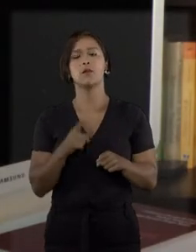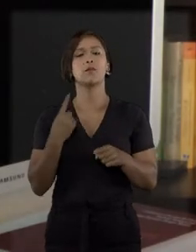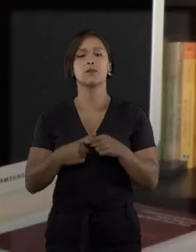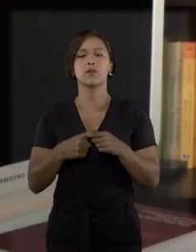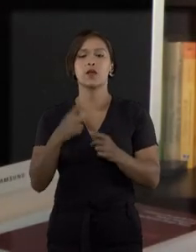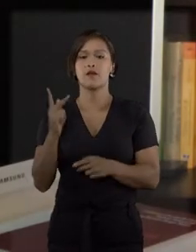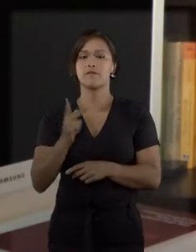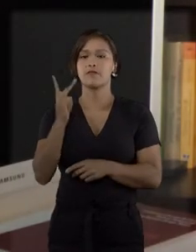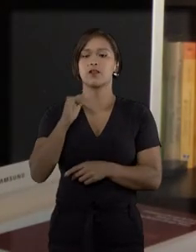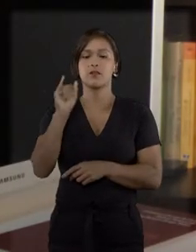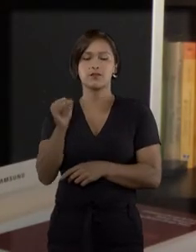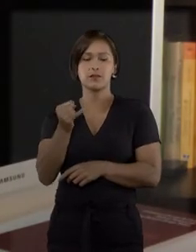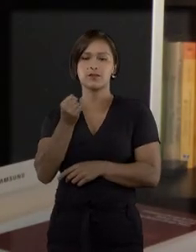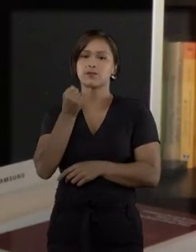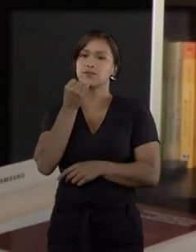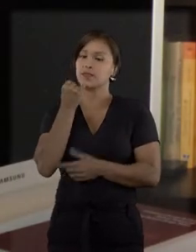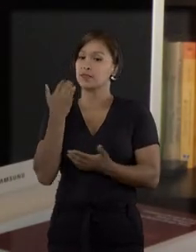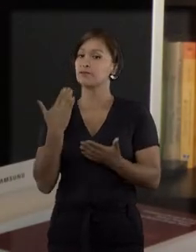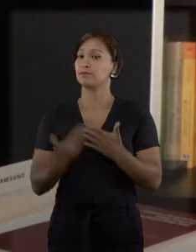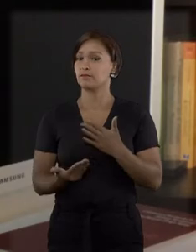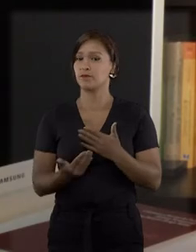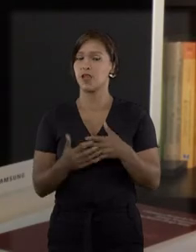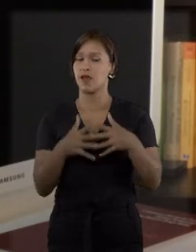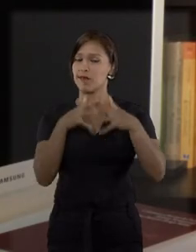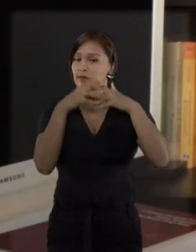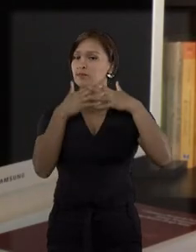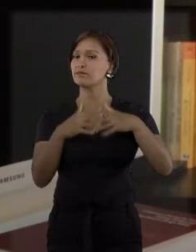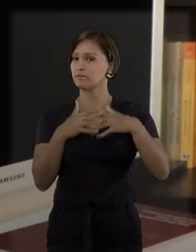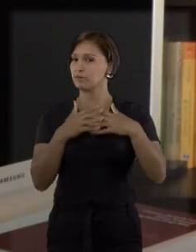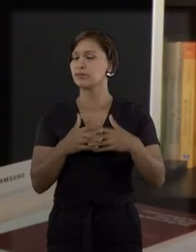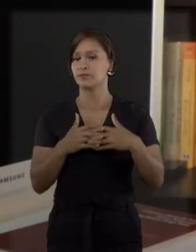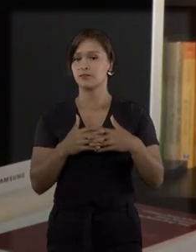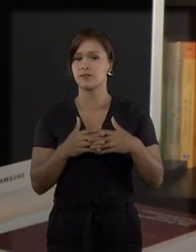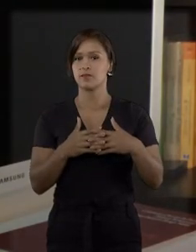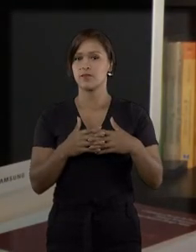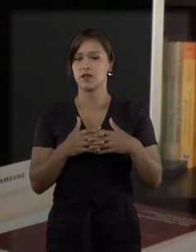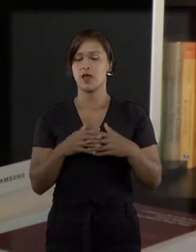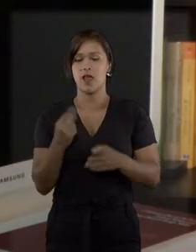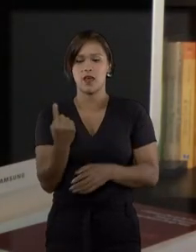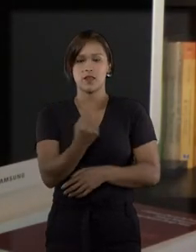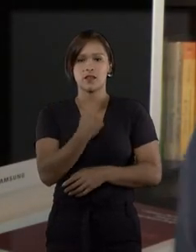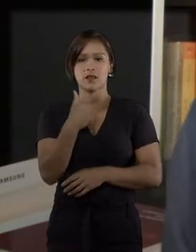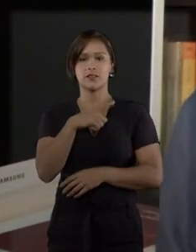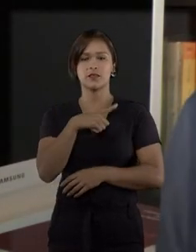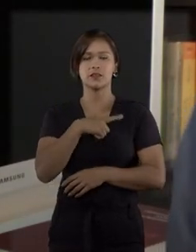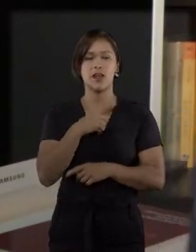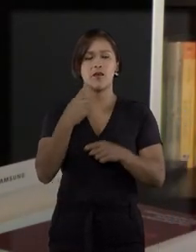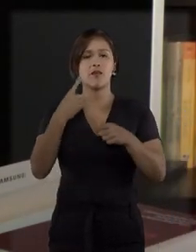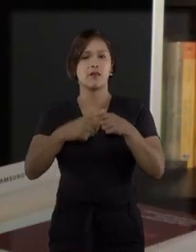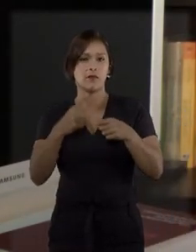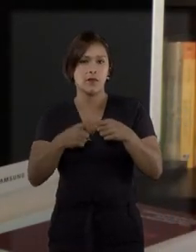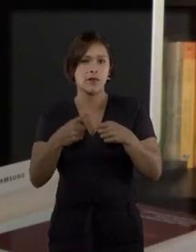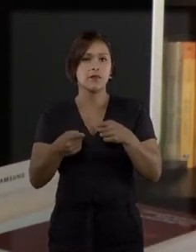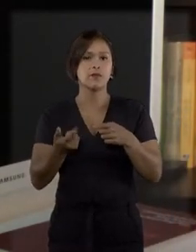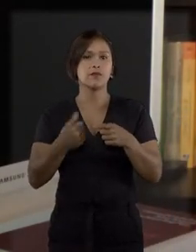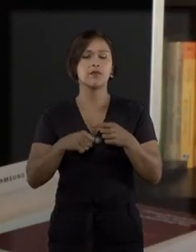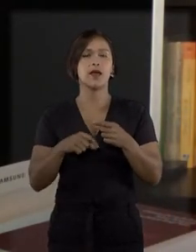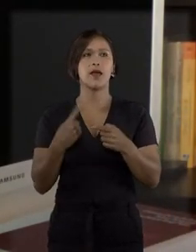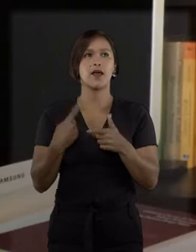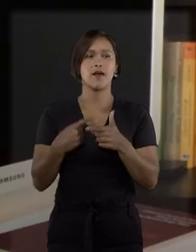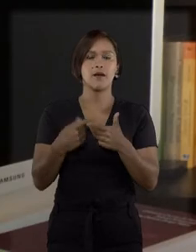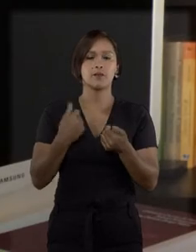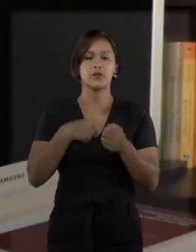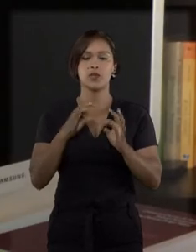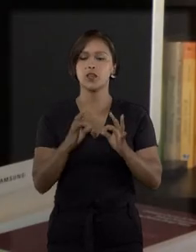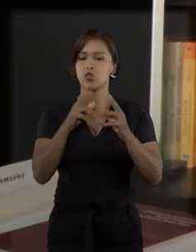perdida é muito complicado. Nós temos alguns problemas porque tudo vai